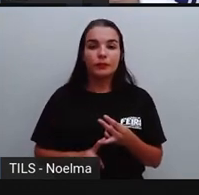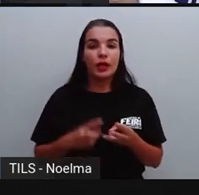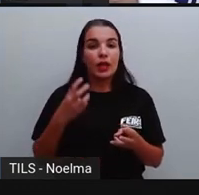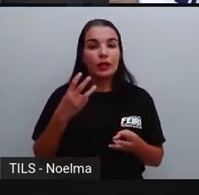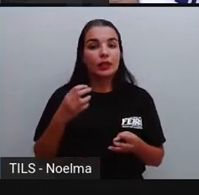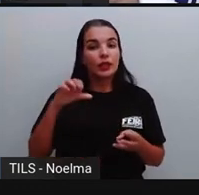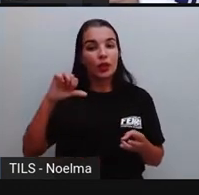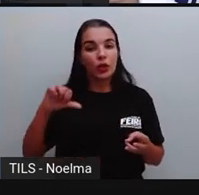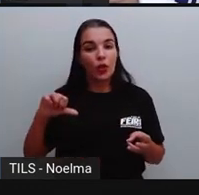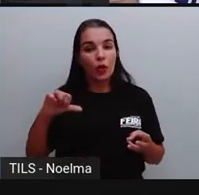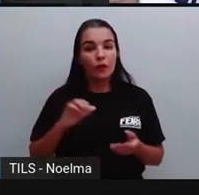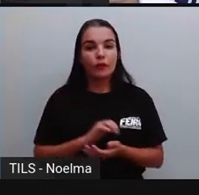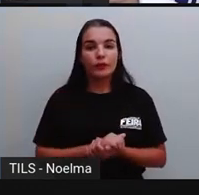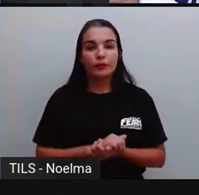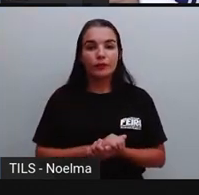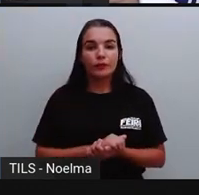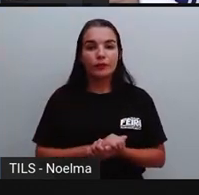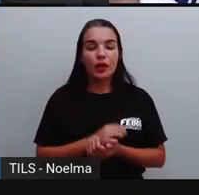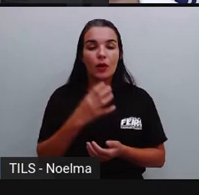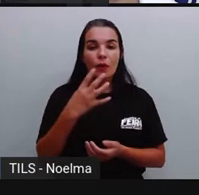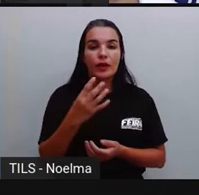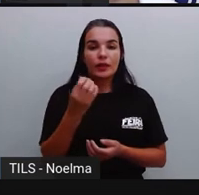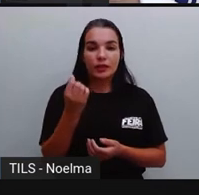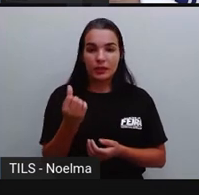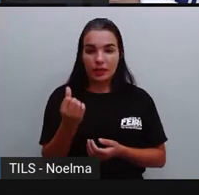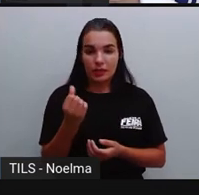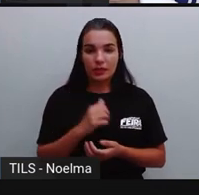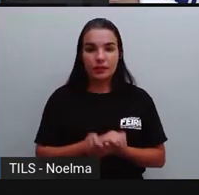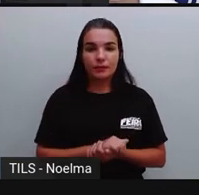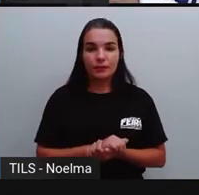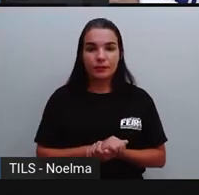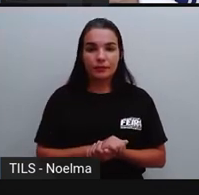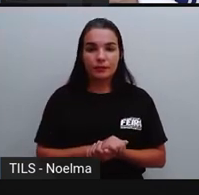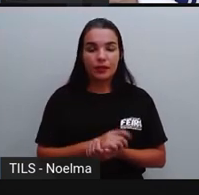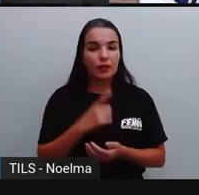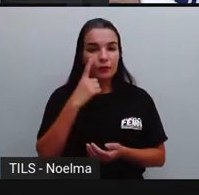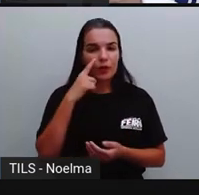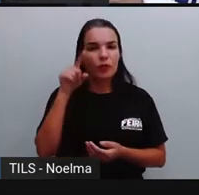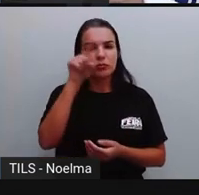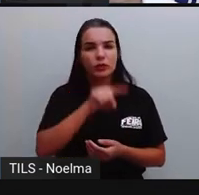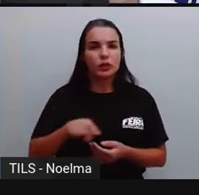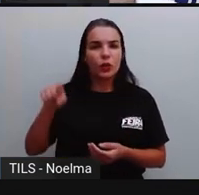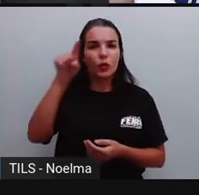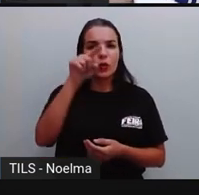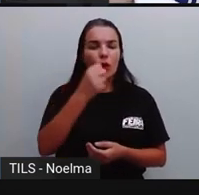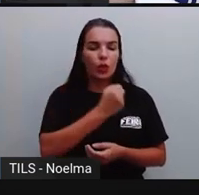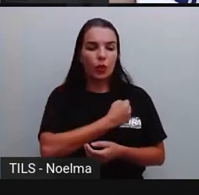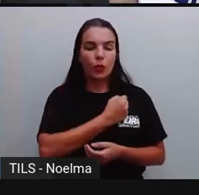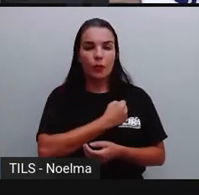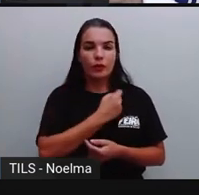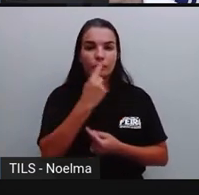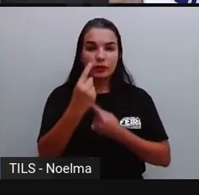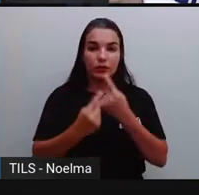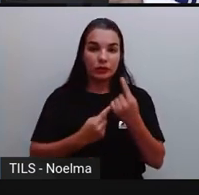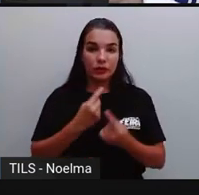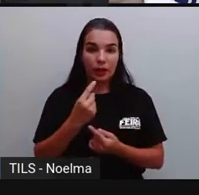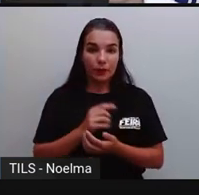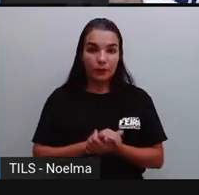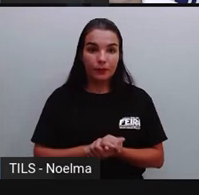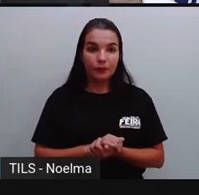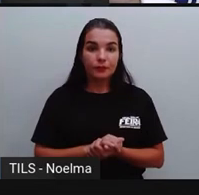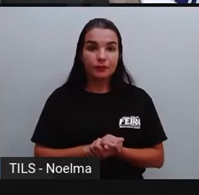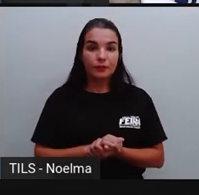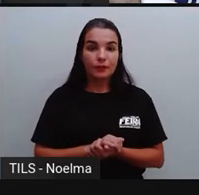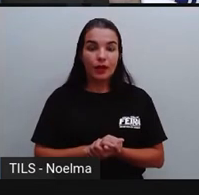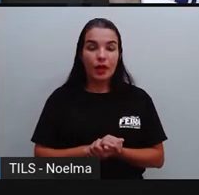35, 39, 46. A Pró circulou aqui alguns números na tabela, tá? Para a